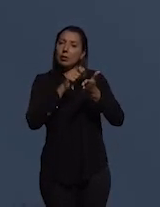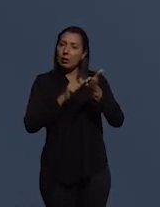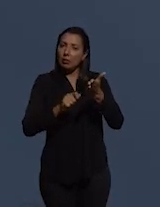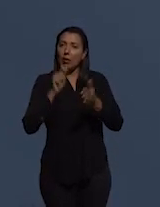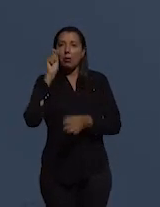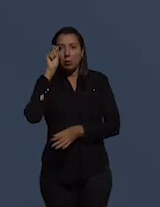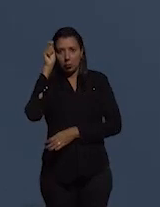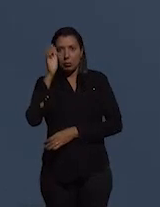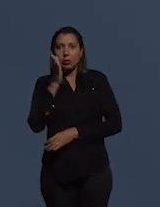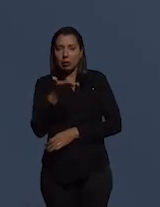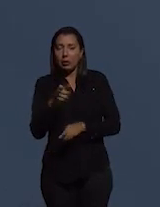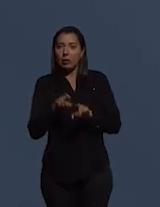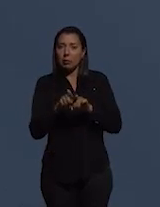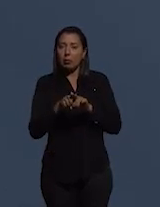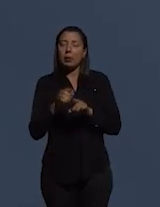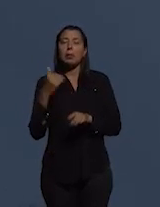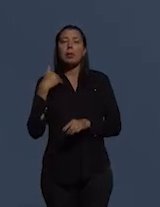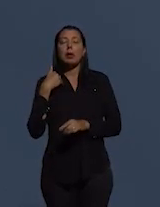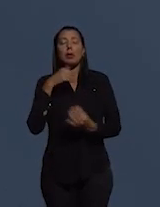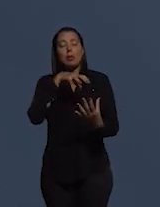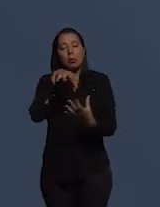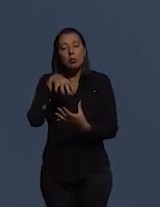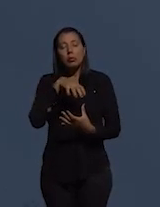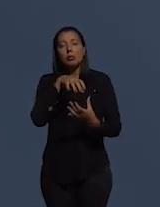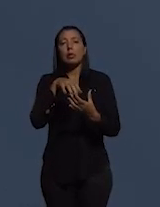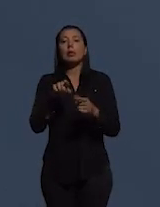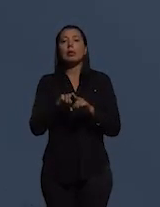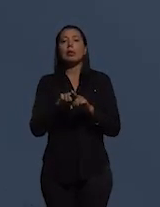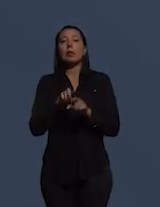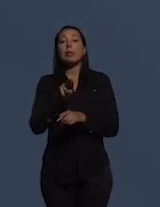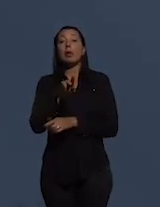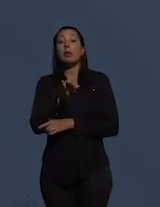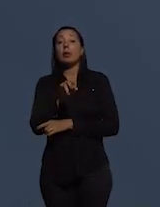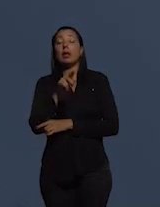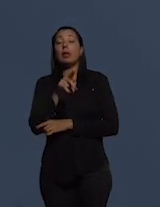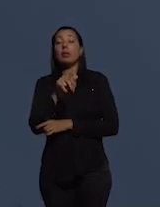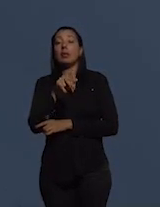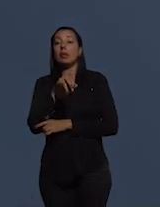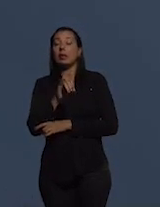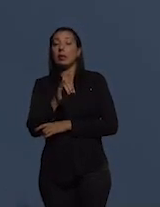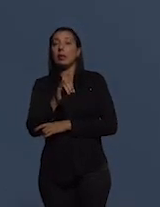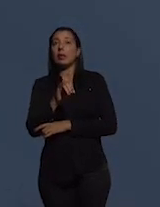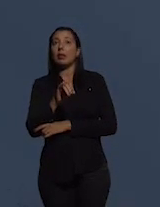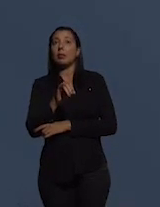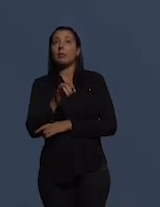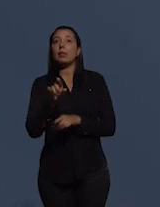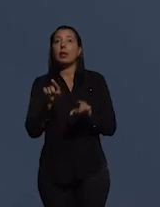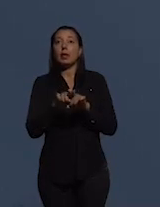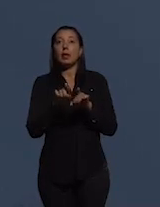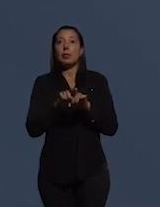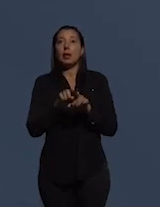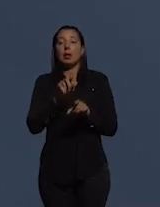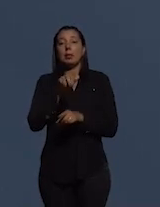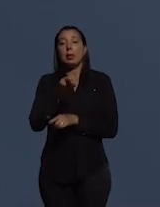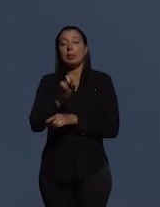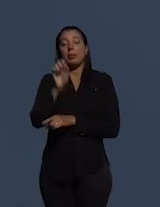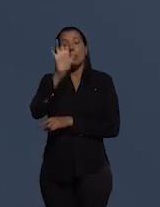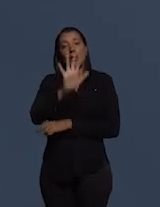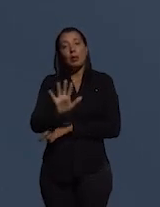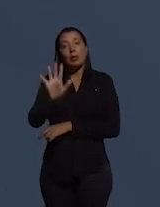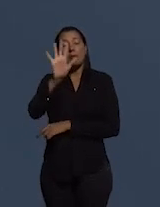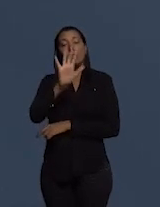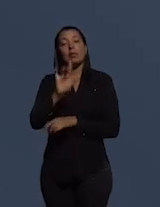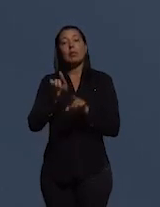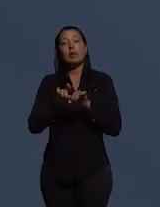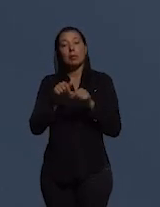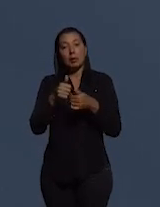prestou consultoria para o Banco Mundial, PNUD, FMI e para o Parlamento Europeu, além